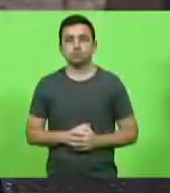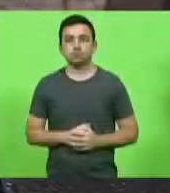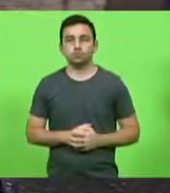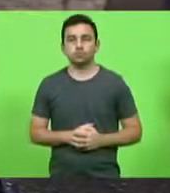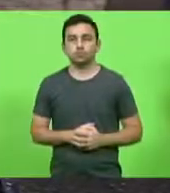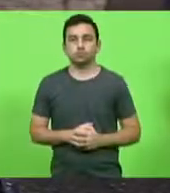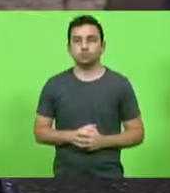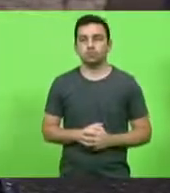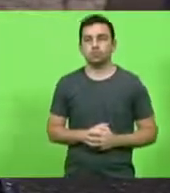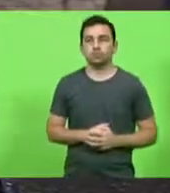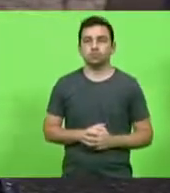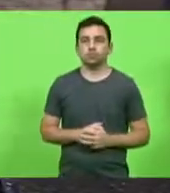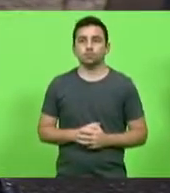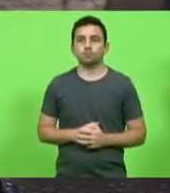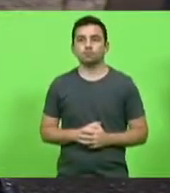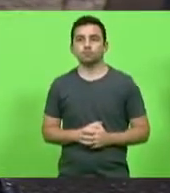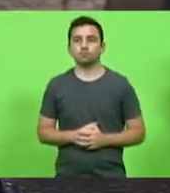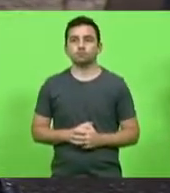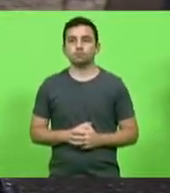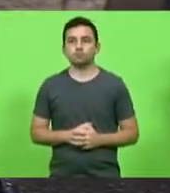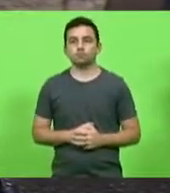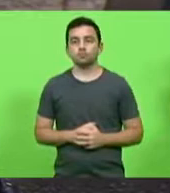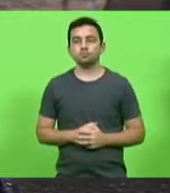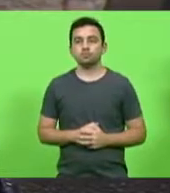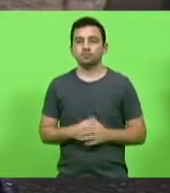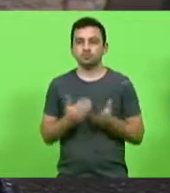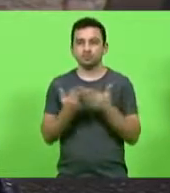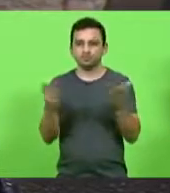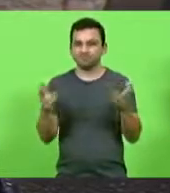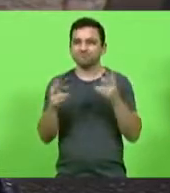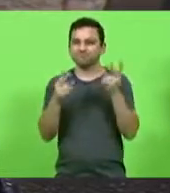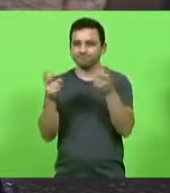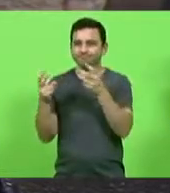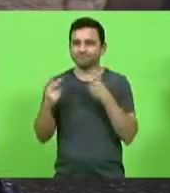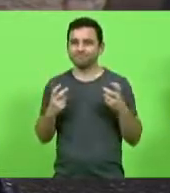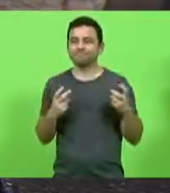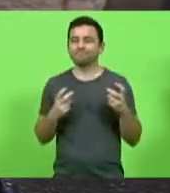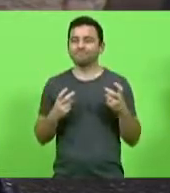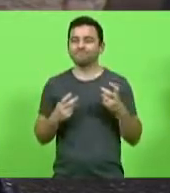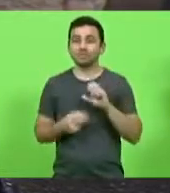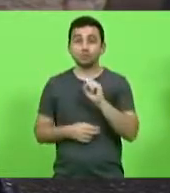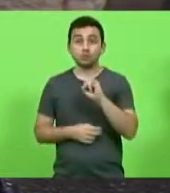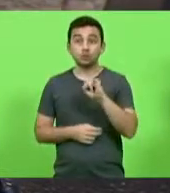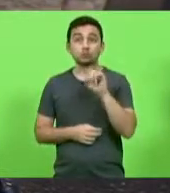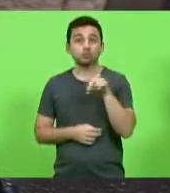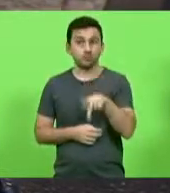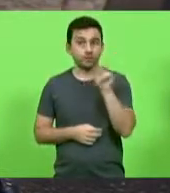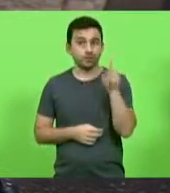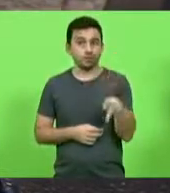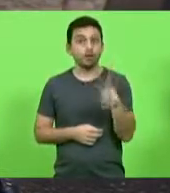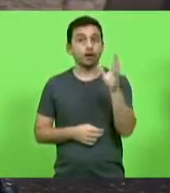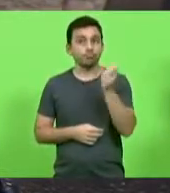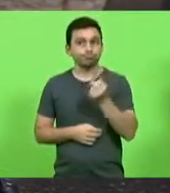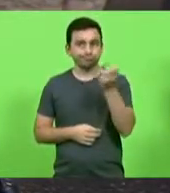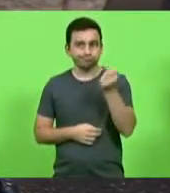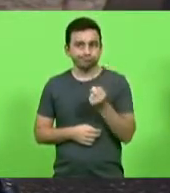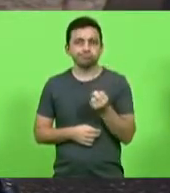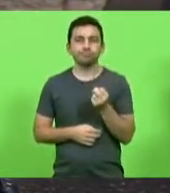Então, vocês veem só, caros colegas, se um professor aposentado